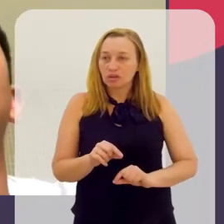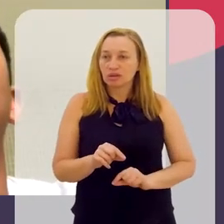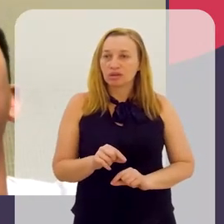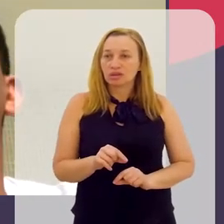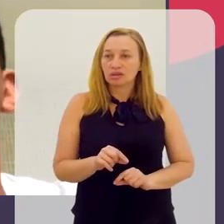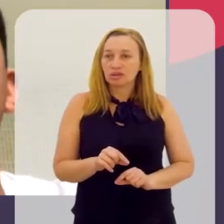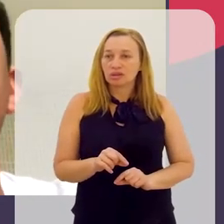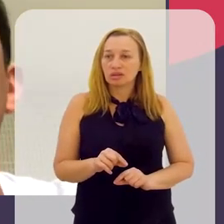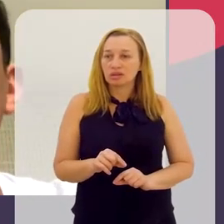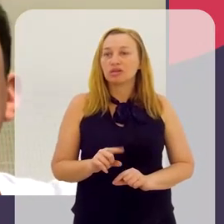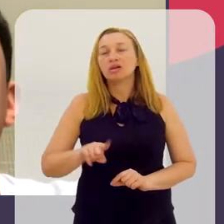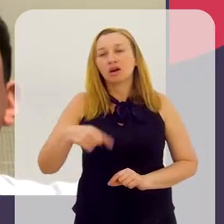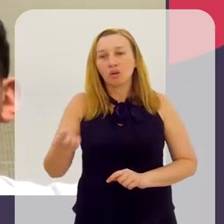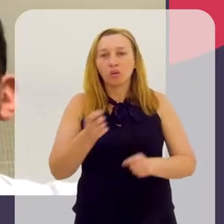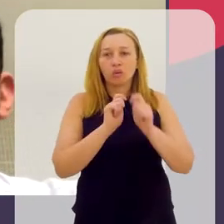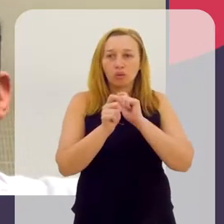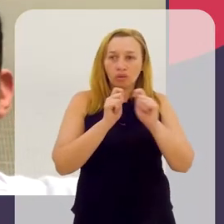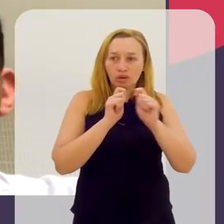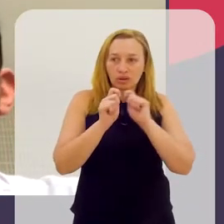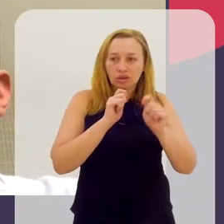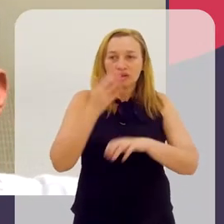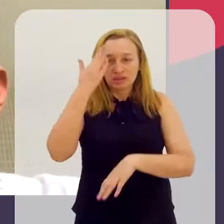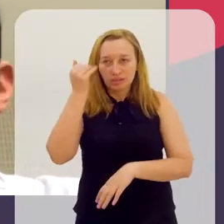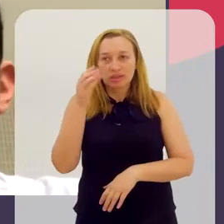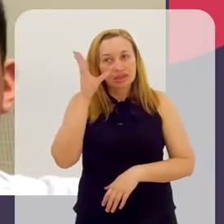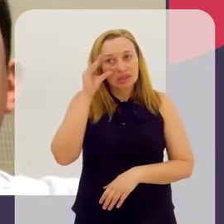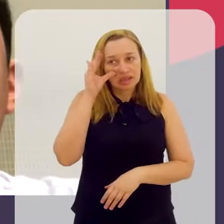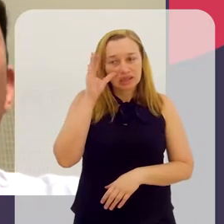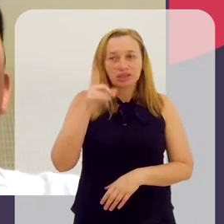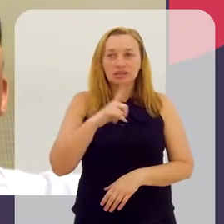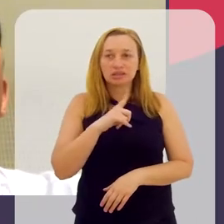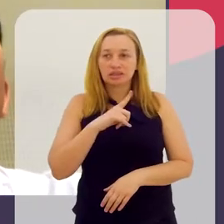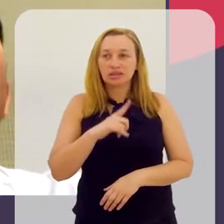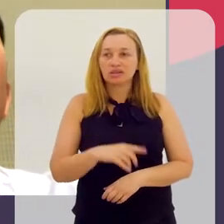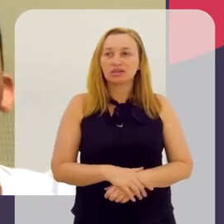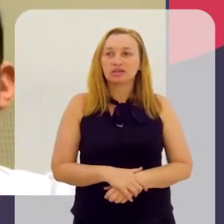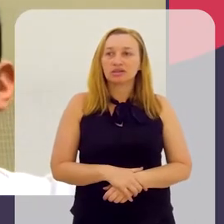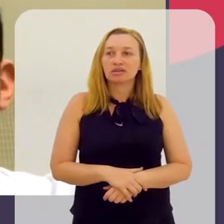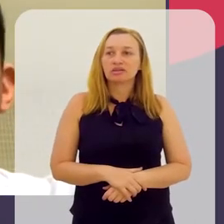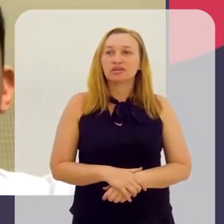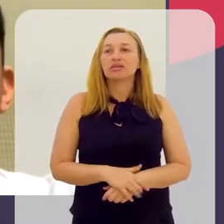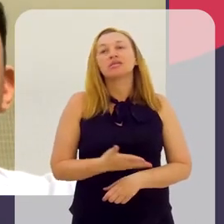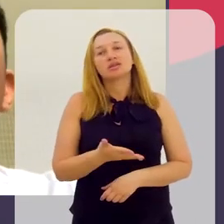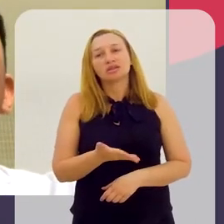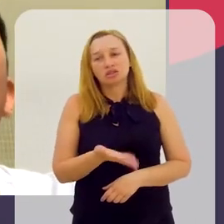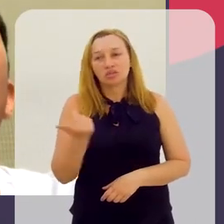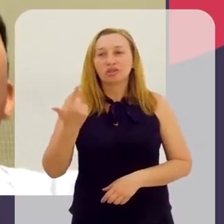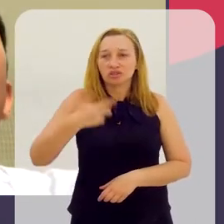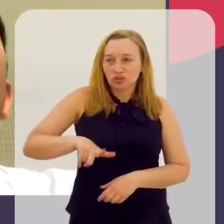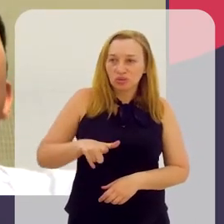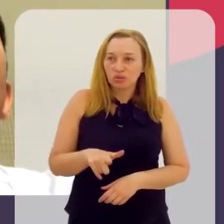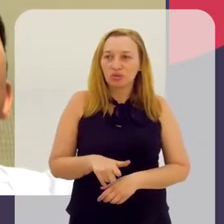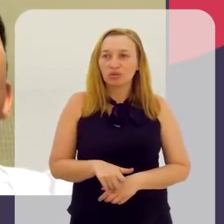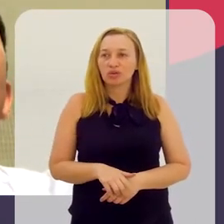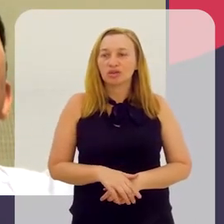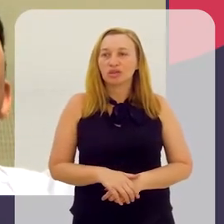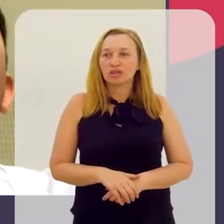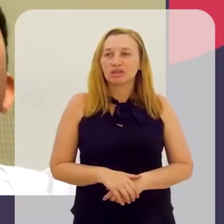foi convocado para uma outra entrevista, né? Para saber se a gente ainda tinha interesse no programa. E aí, fui selecionado de novo.